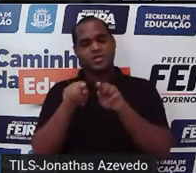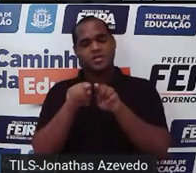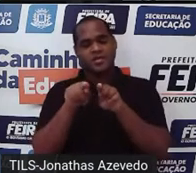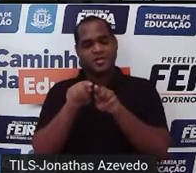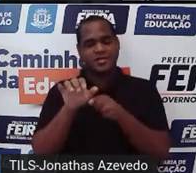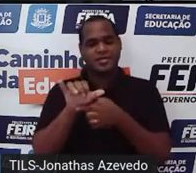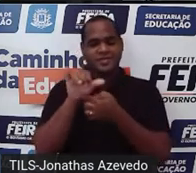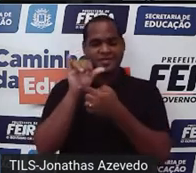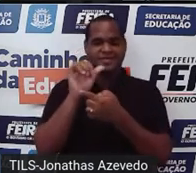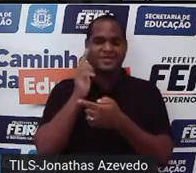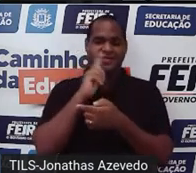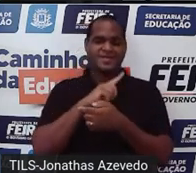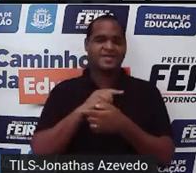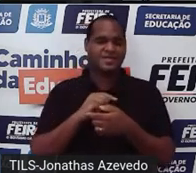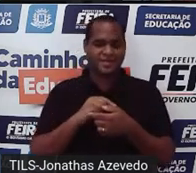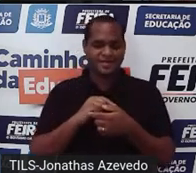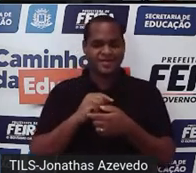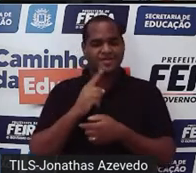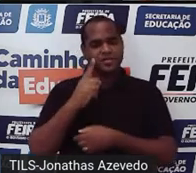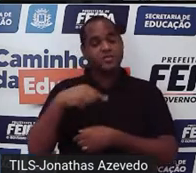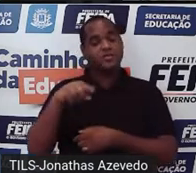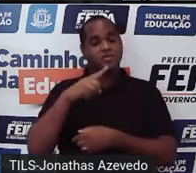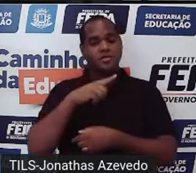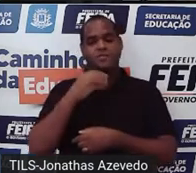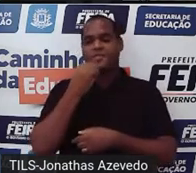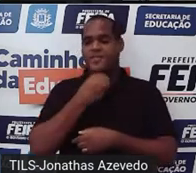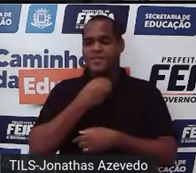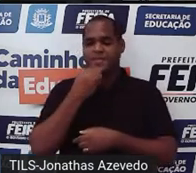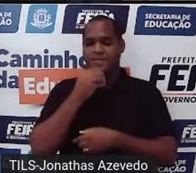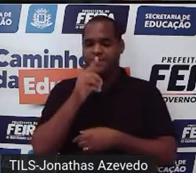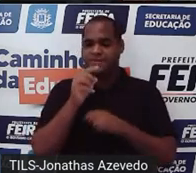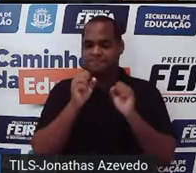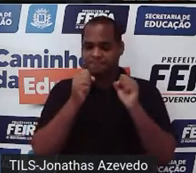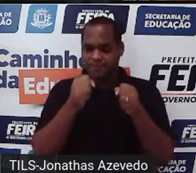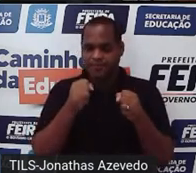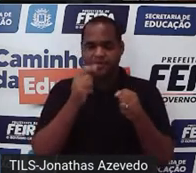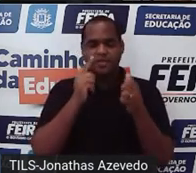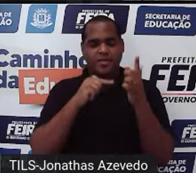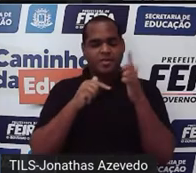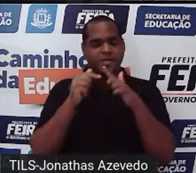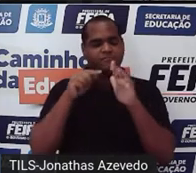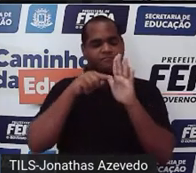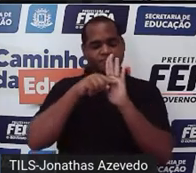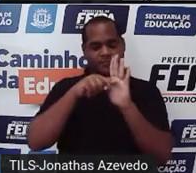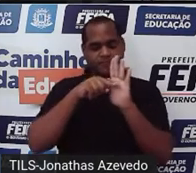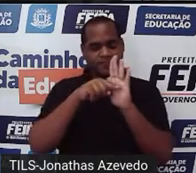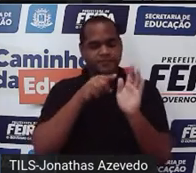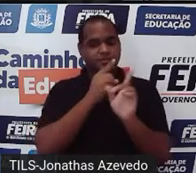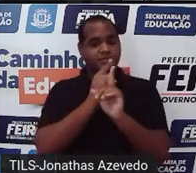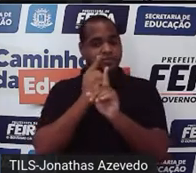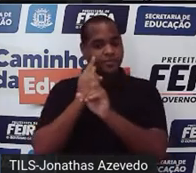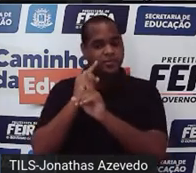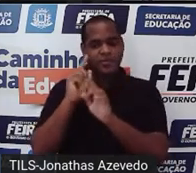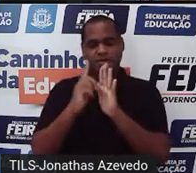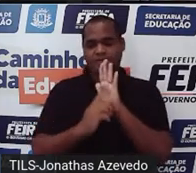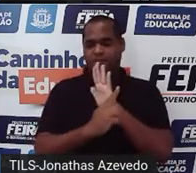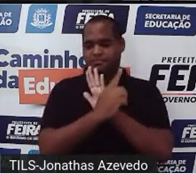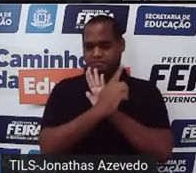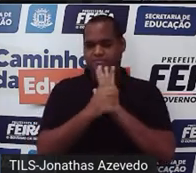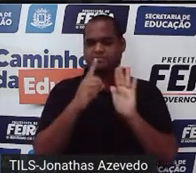y, tá? Então, a gente teve a oportunidade de fazer essa análise gráfica, certo?